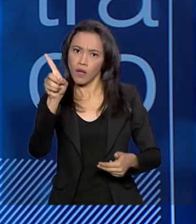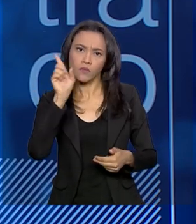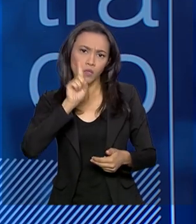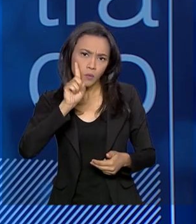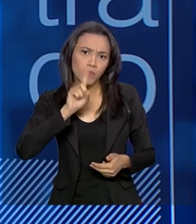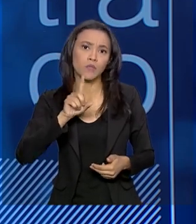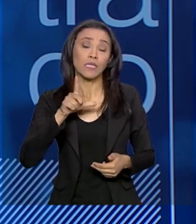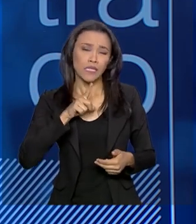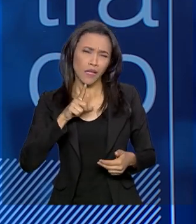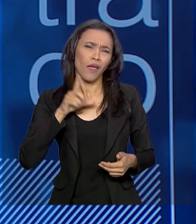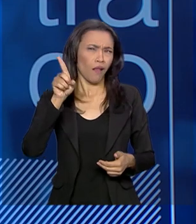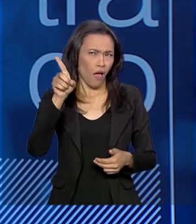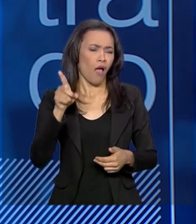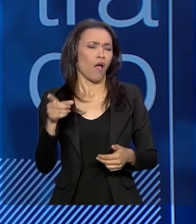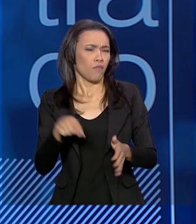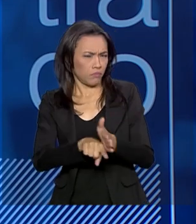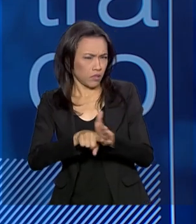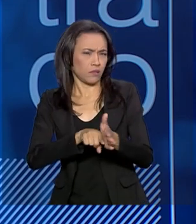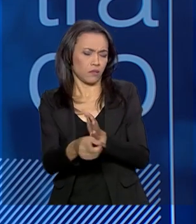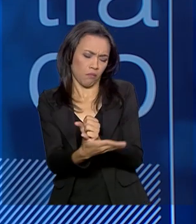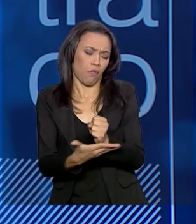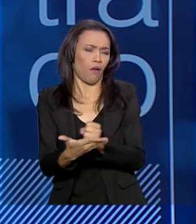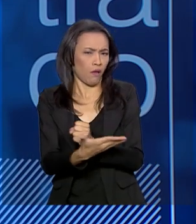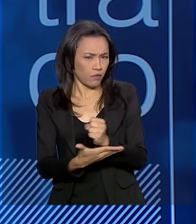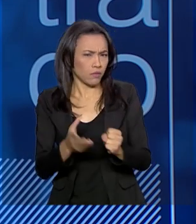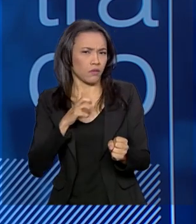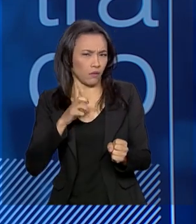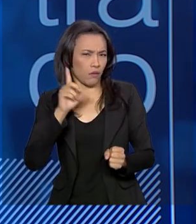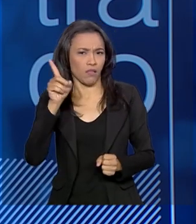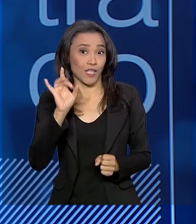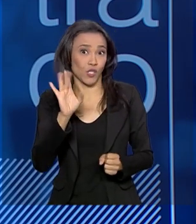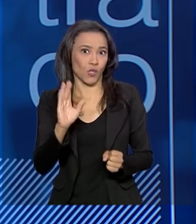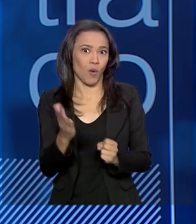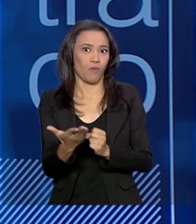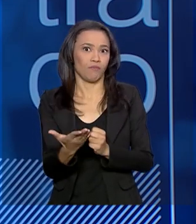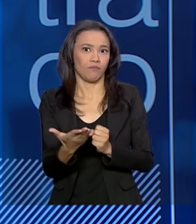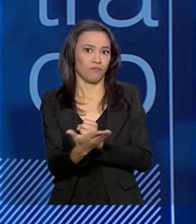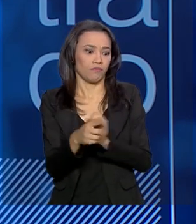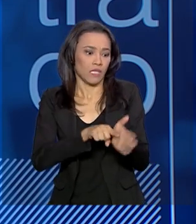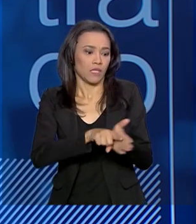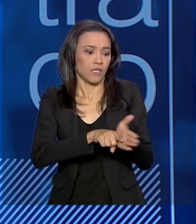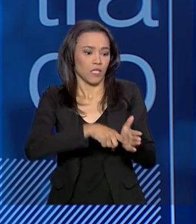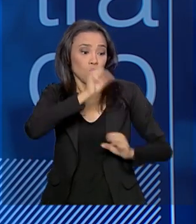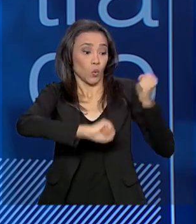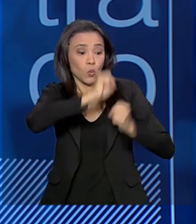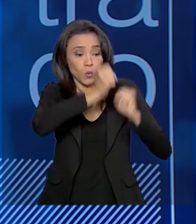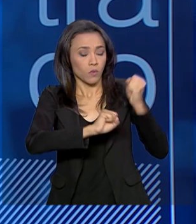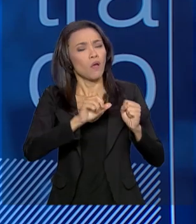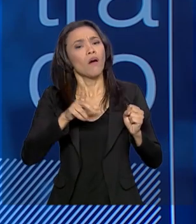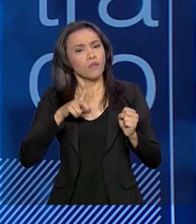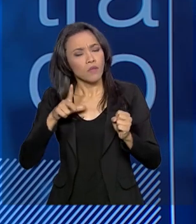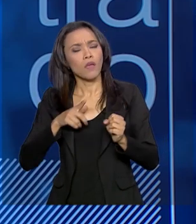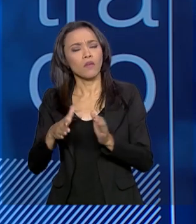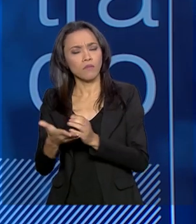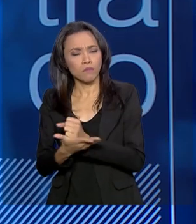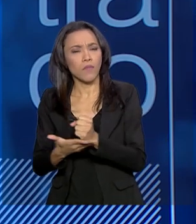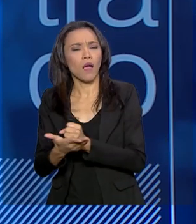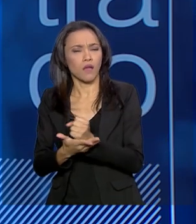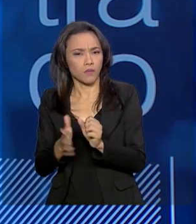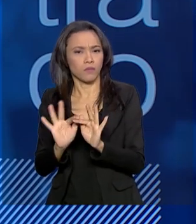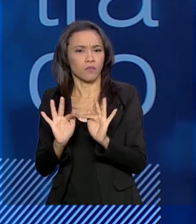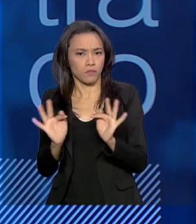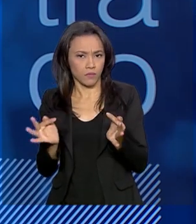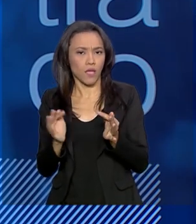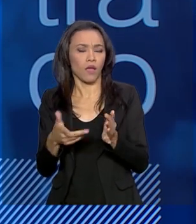pesquisa básica nos Estados Unidos, isso não há dúvida, a gente não pode dizer que é só pesquisa industrial. Tem pesquisa básica, mas tem muita pesquisa